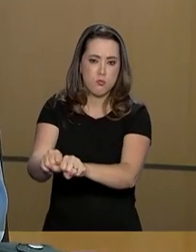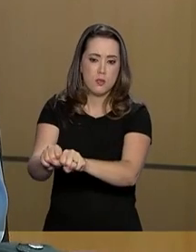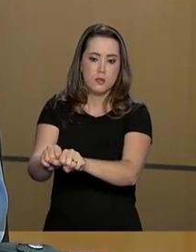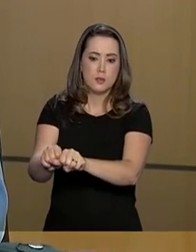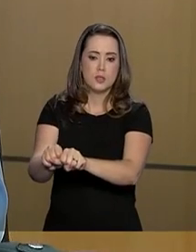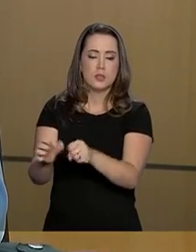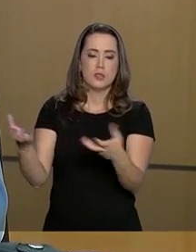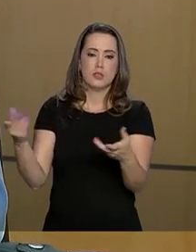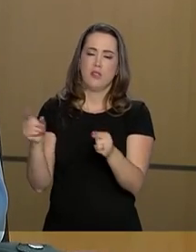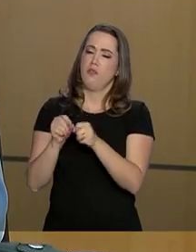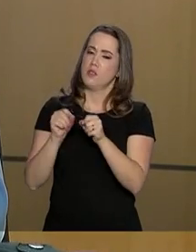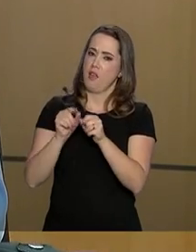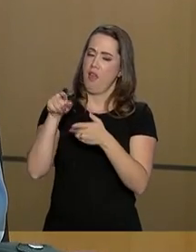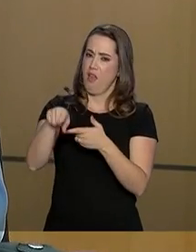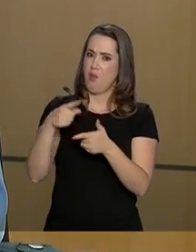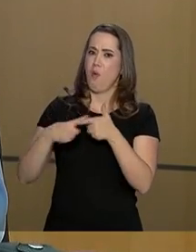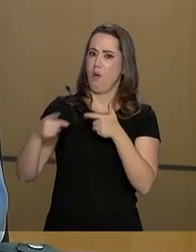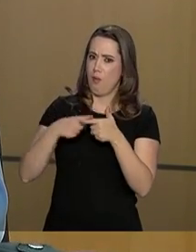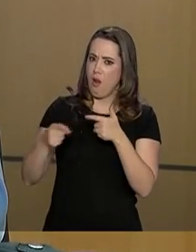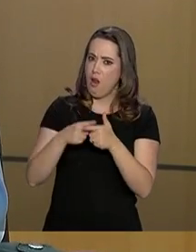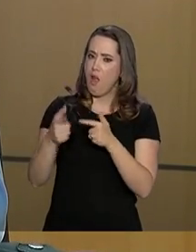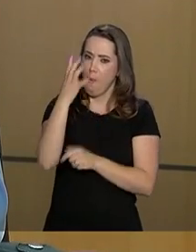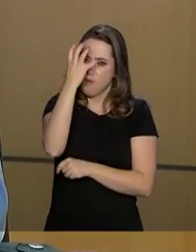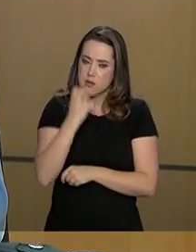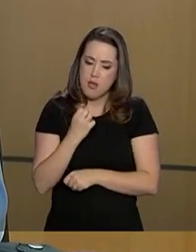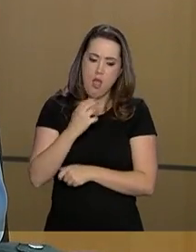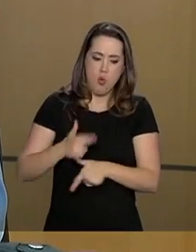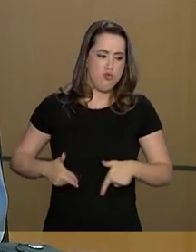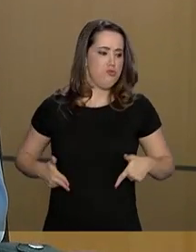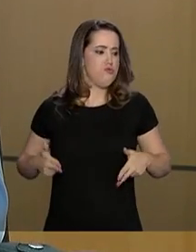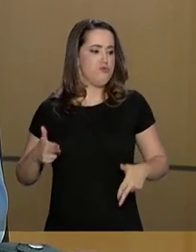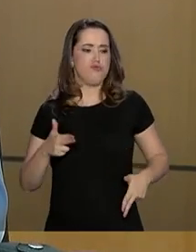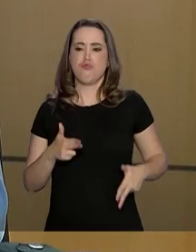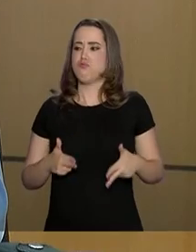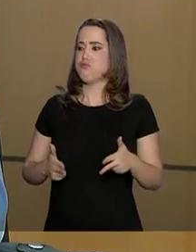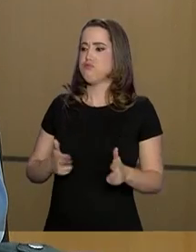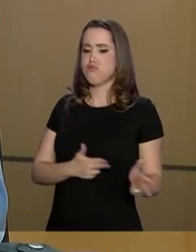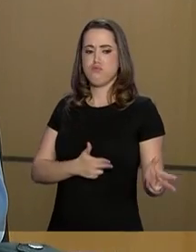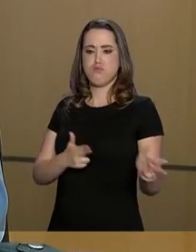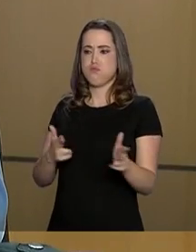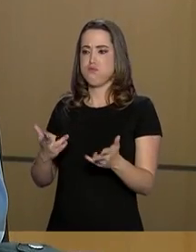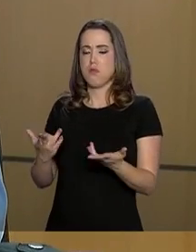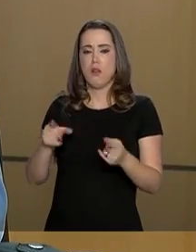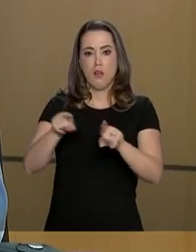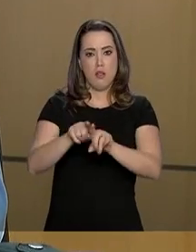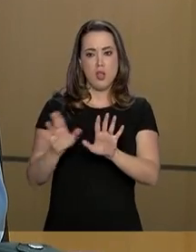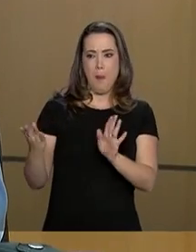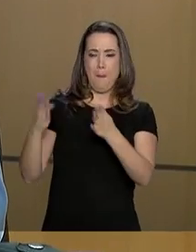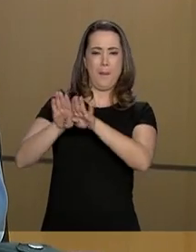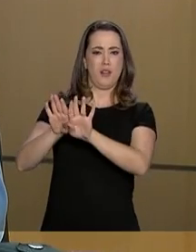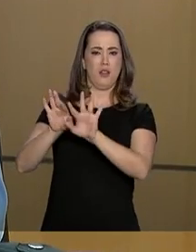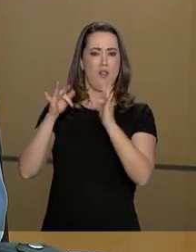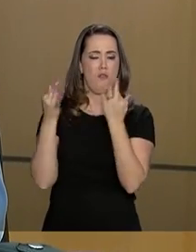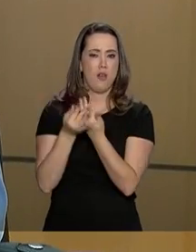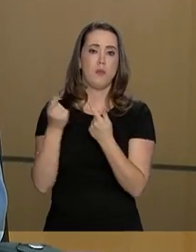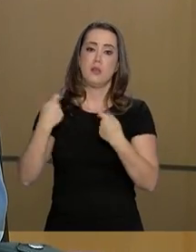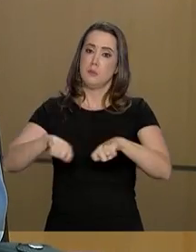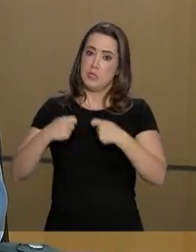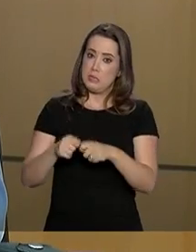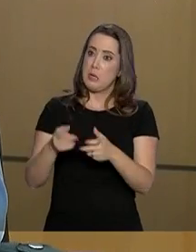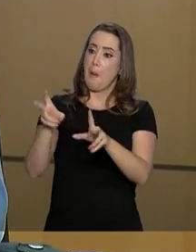extremamente graves, armados e colocando famílias em cárcere privado, sejam